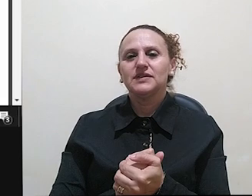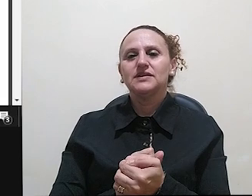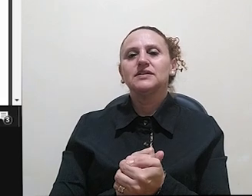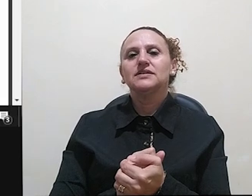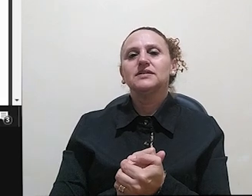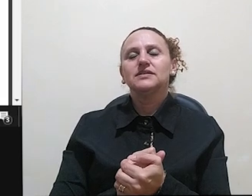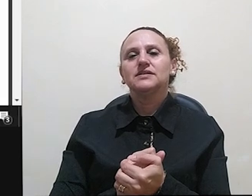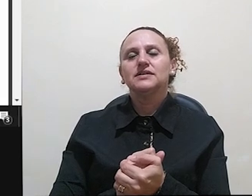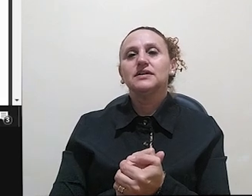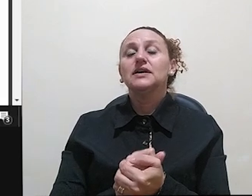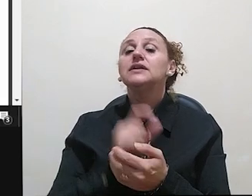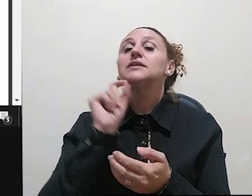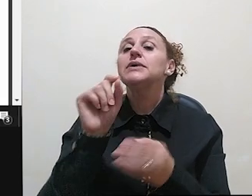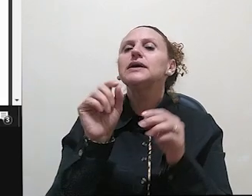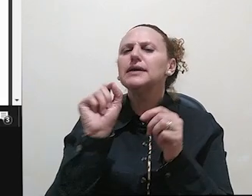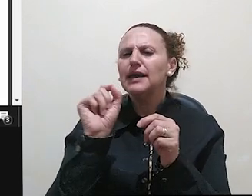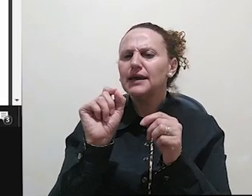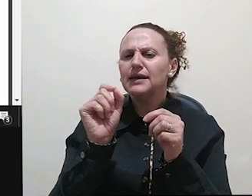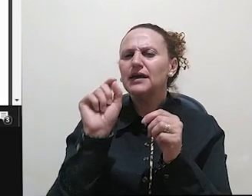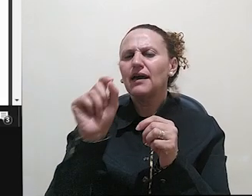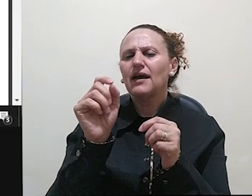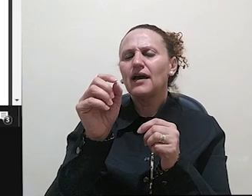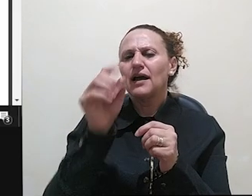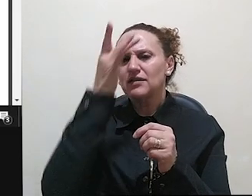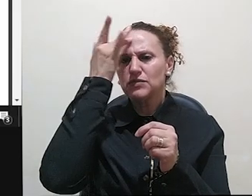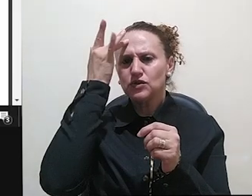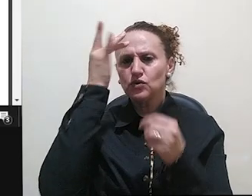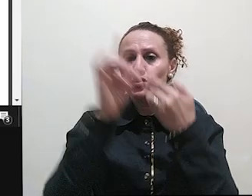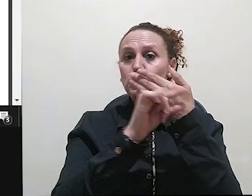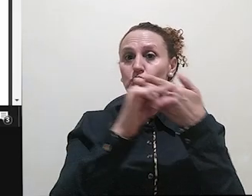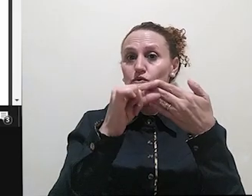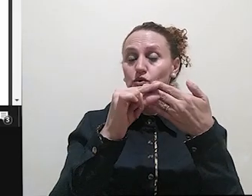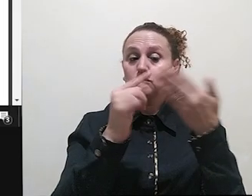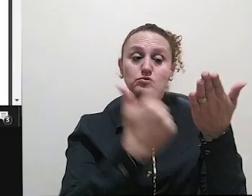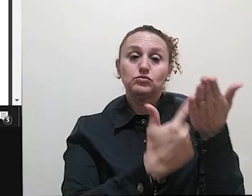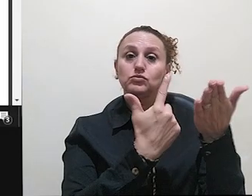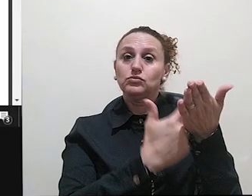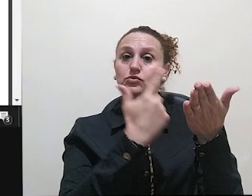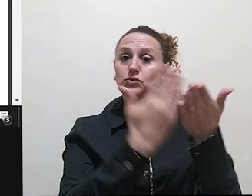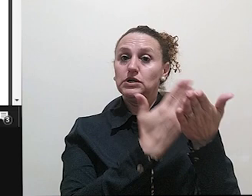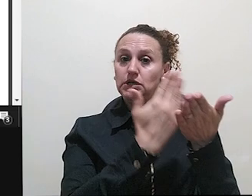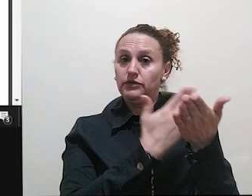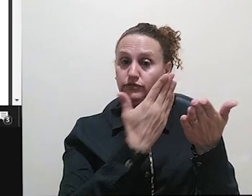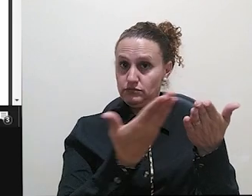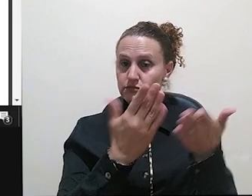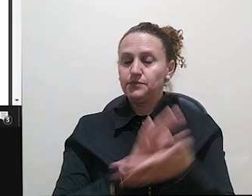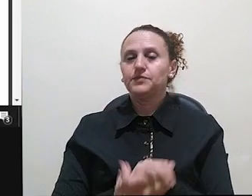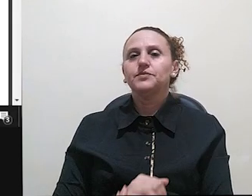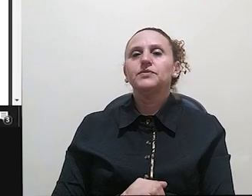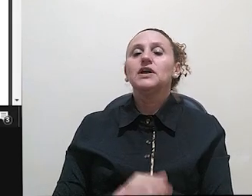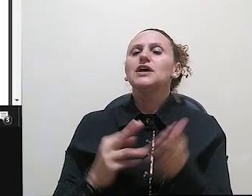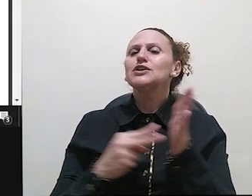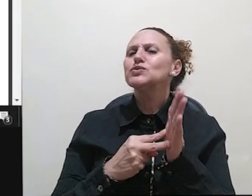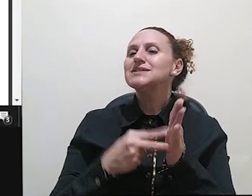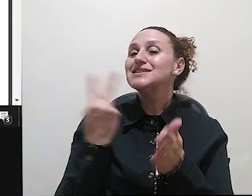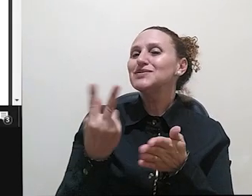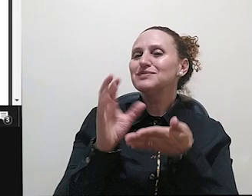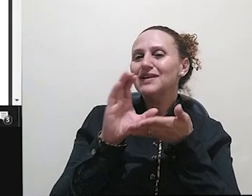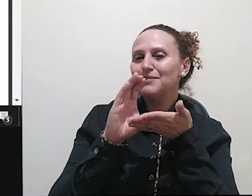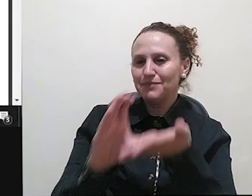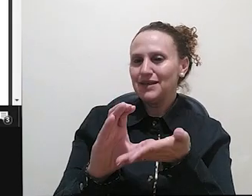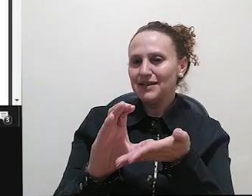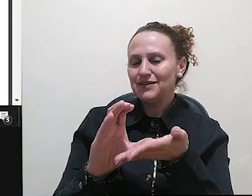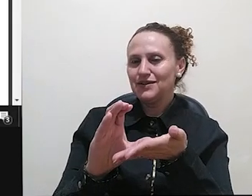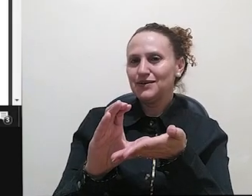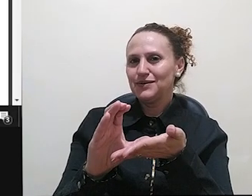resenhado, do livro resenhado, está comentando. Depois ele vai... Já no segundo capítulo, então ele vai posicionando.